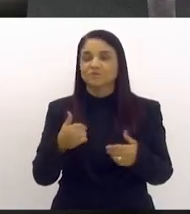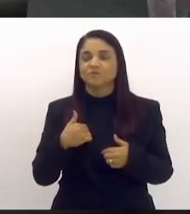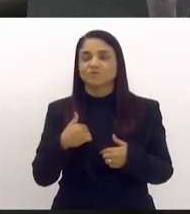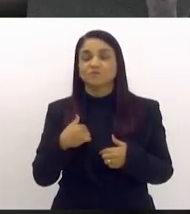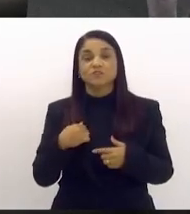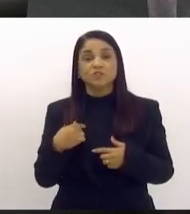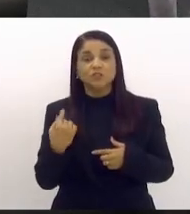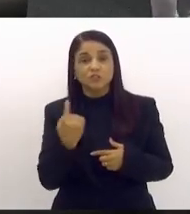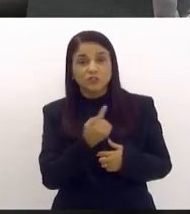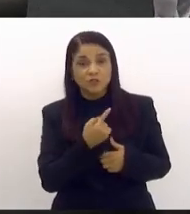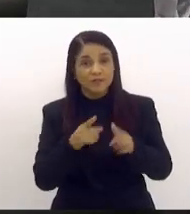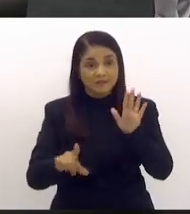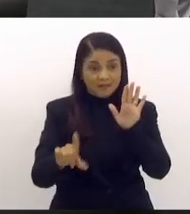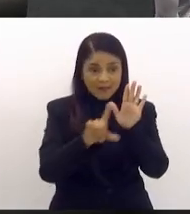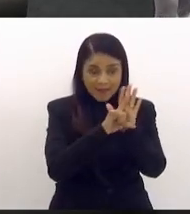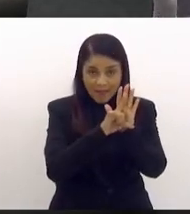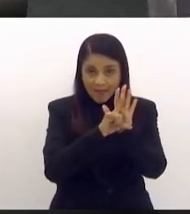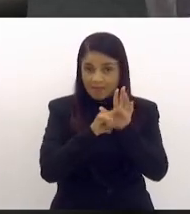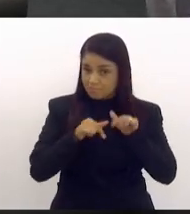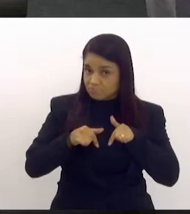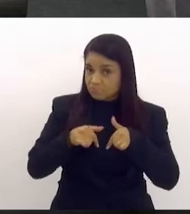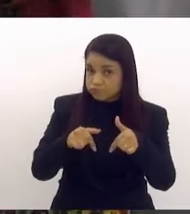temos uma lei em vigor,